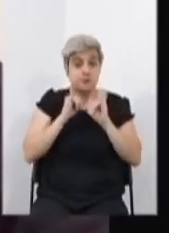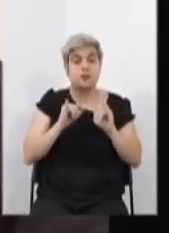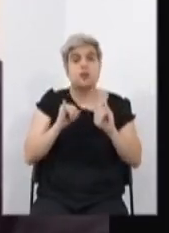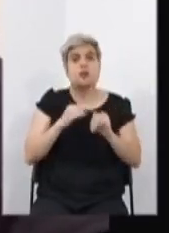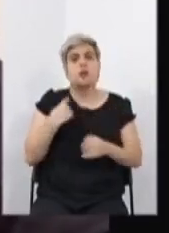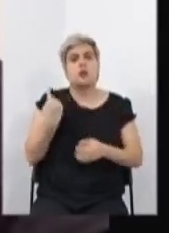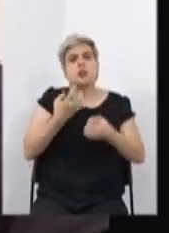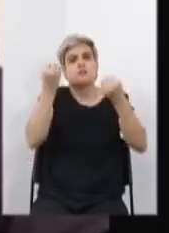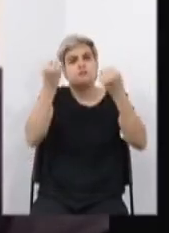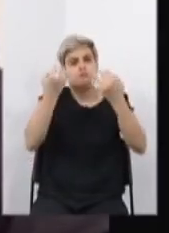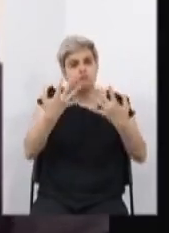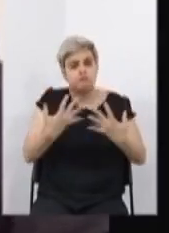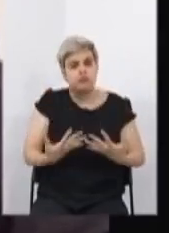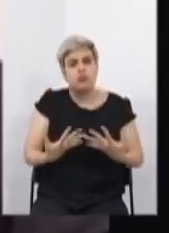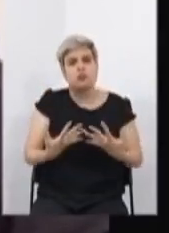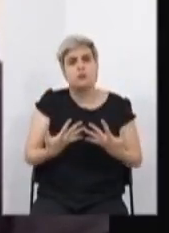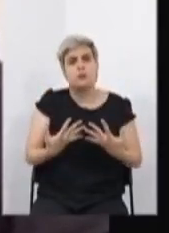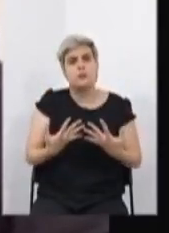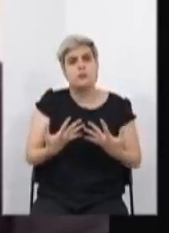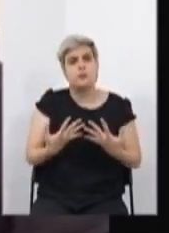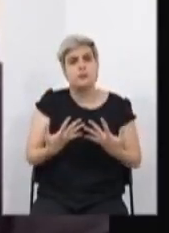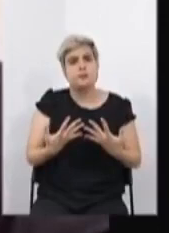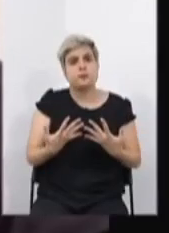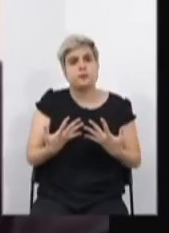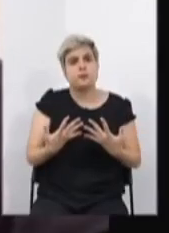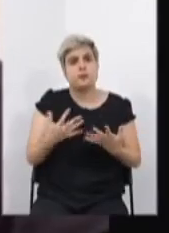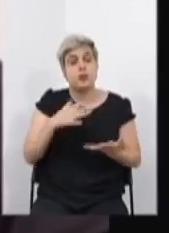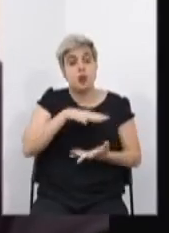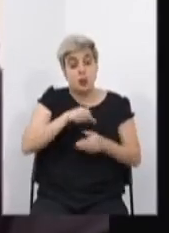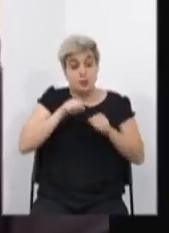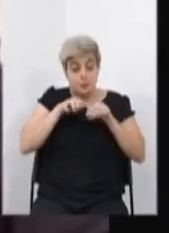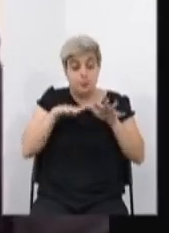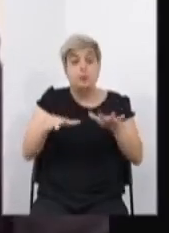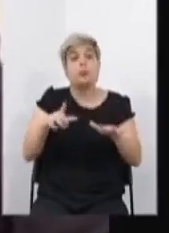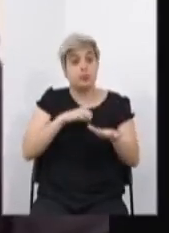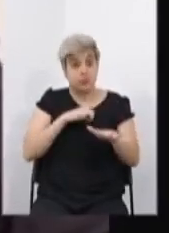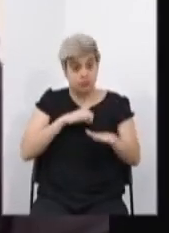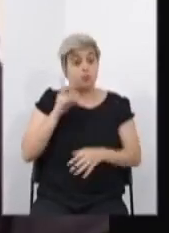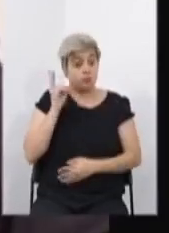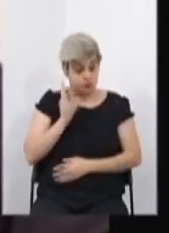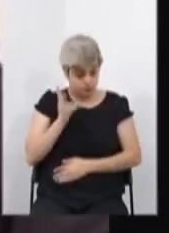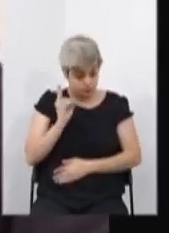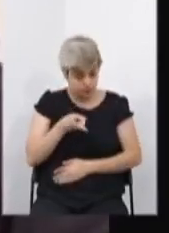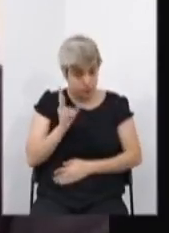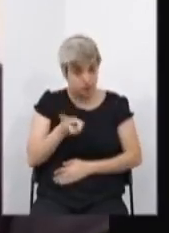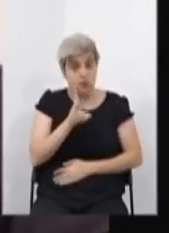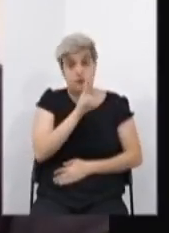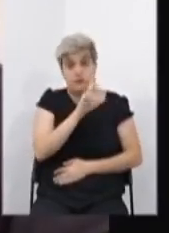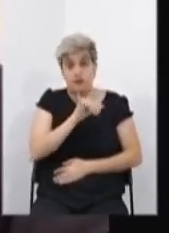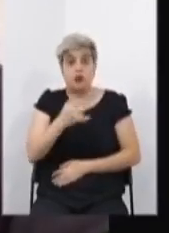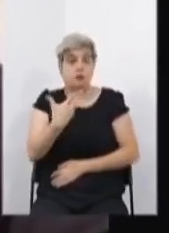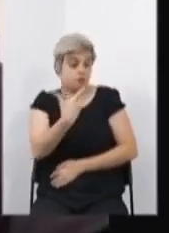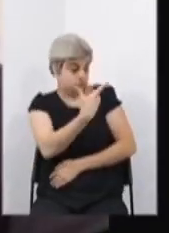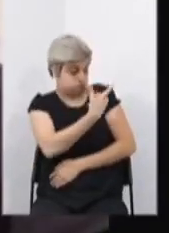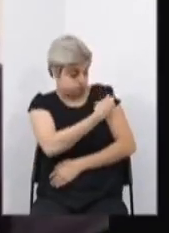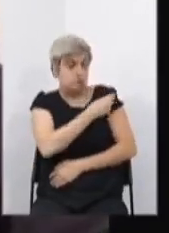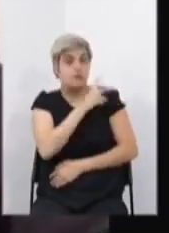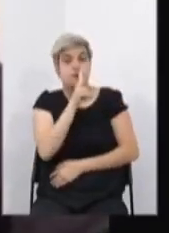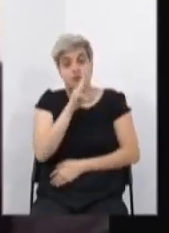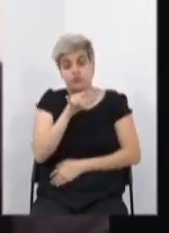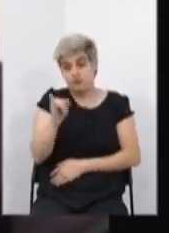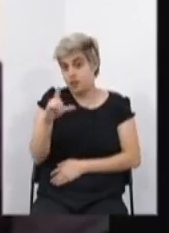explica ainda mais. A pandemia está aí, vai continuar, a vacina vai chegar,